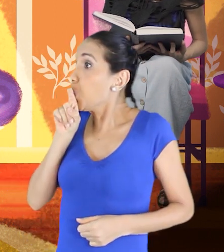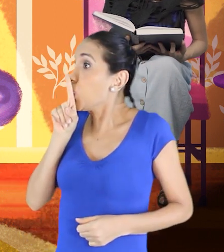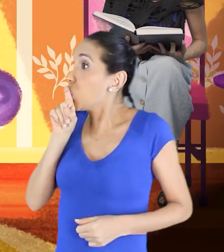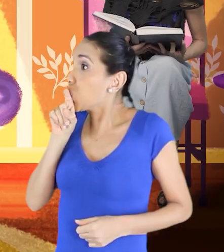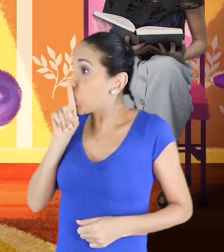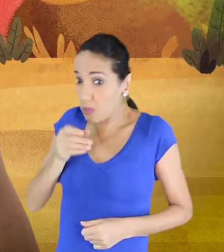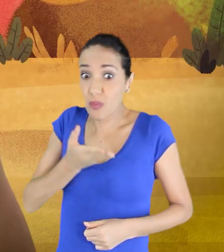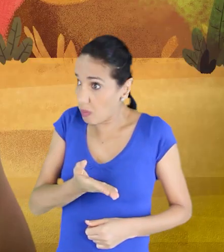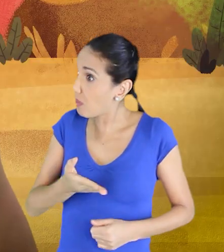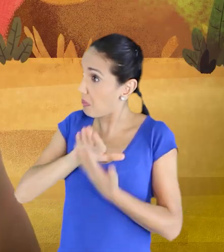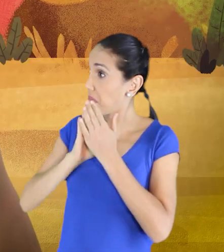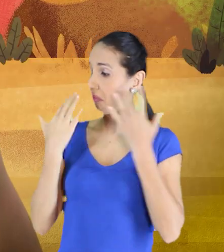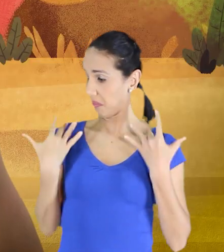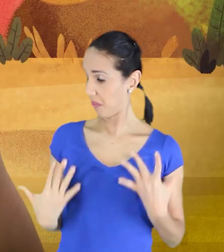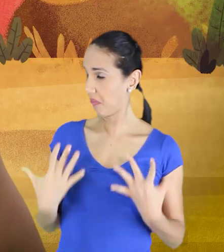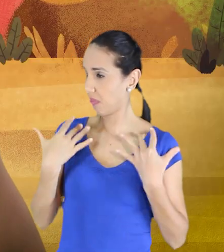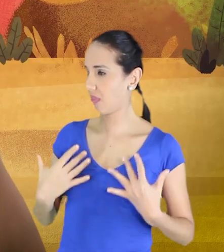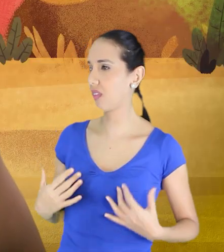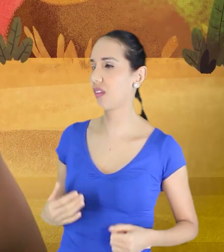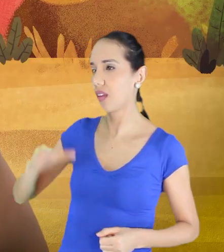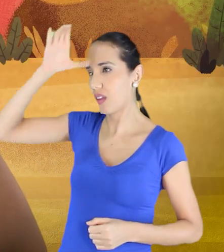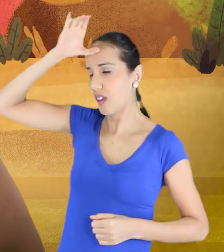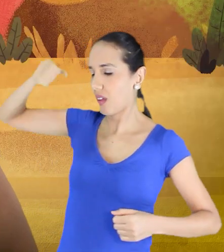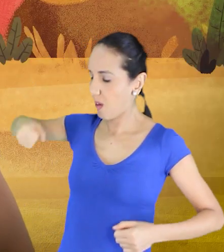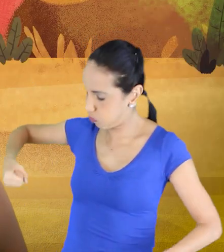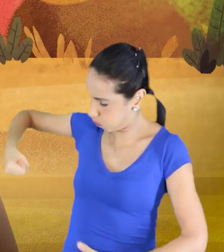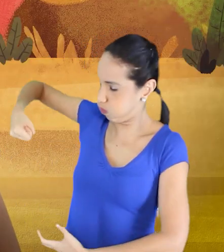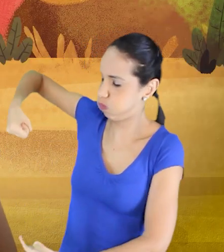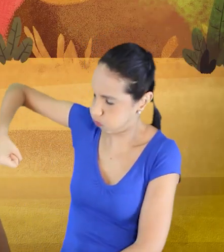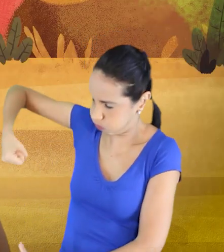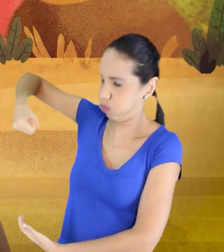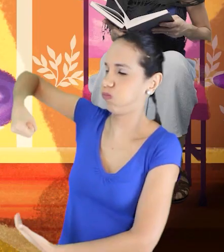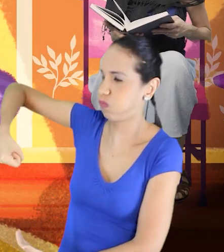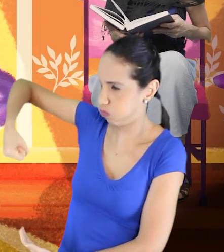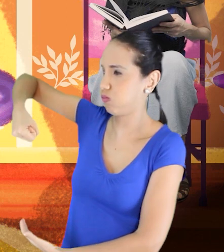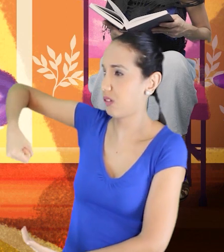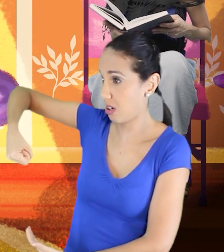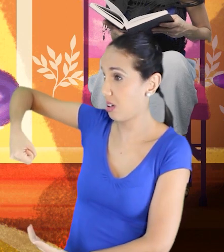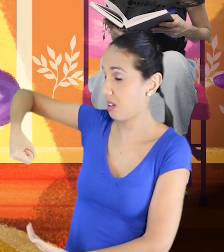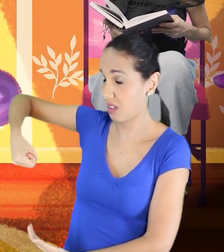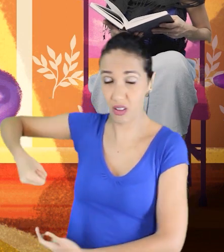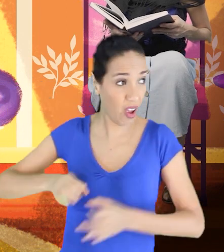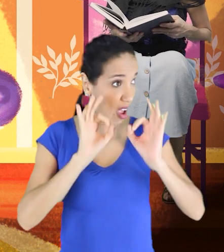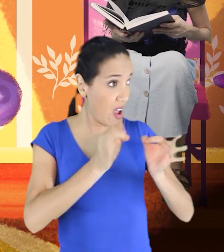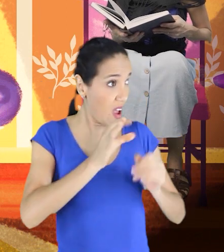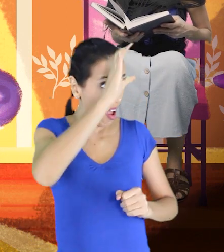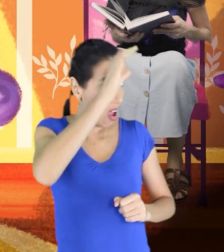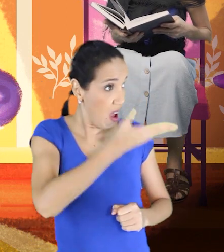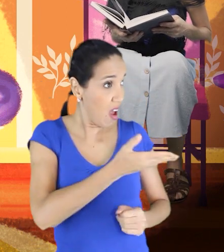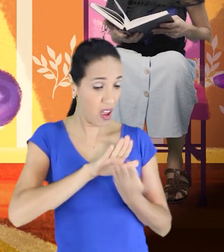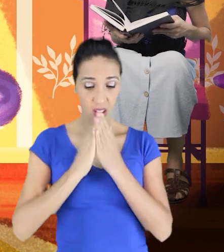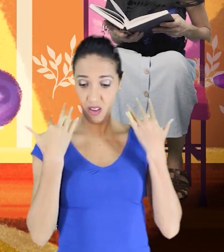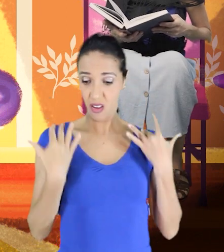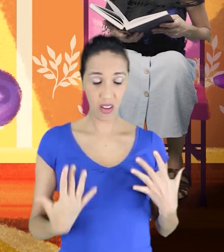Anastácia se quiser! Tácia vinha entrando, com a trouxa de roupa lavada embaixo do braço. Não foi mesmo, Tia Anastácia? Não